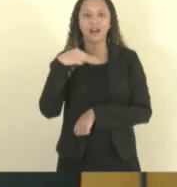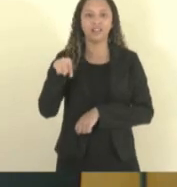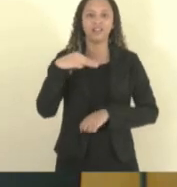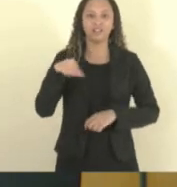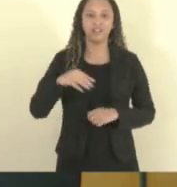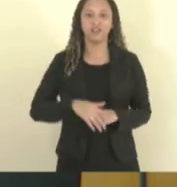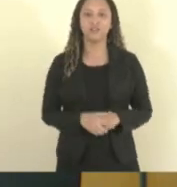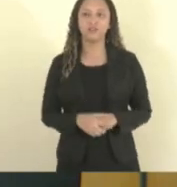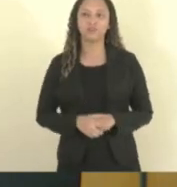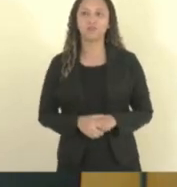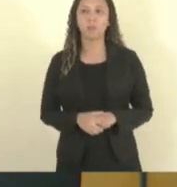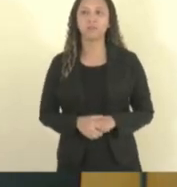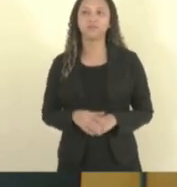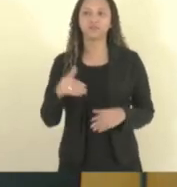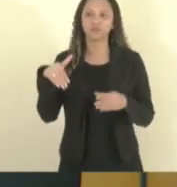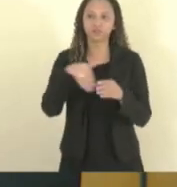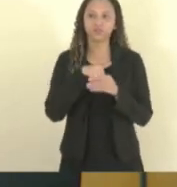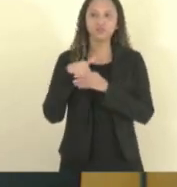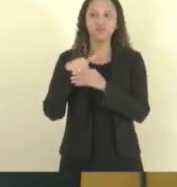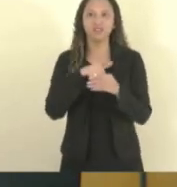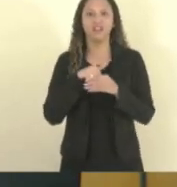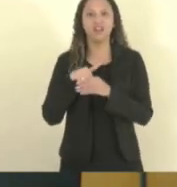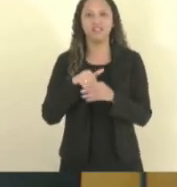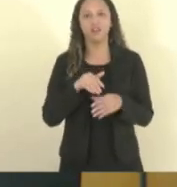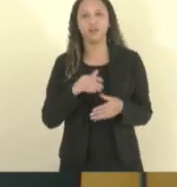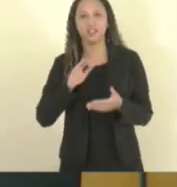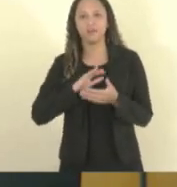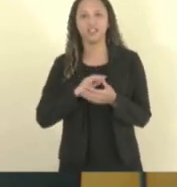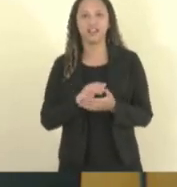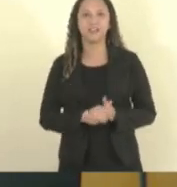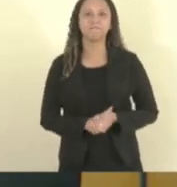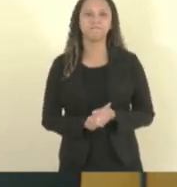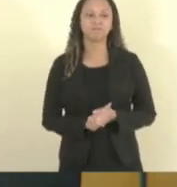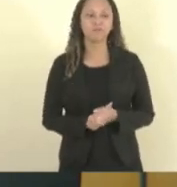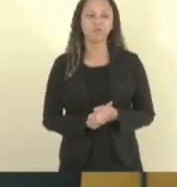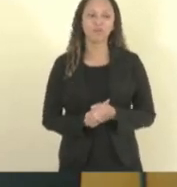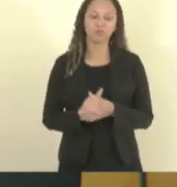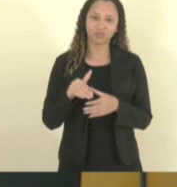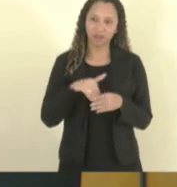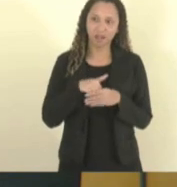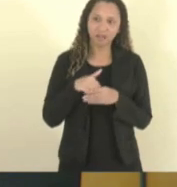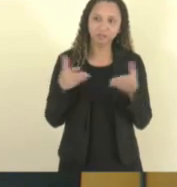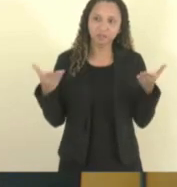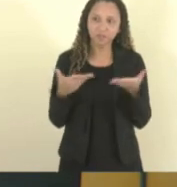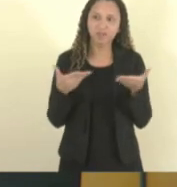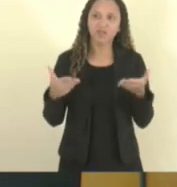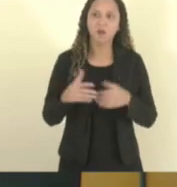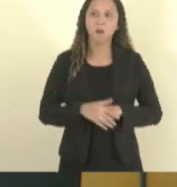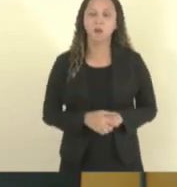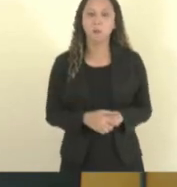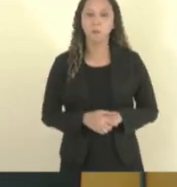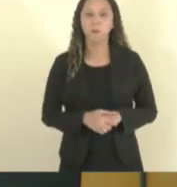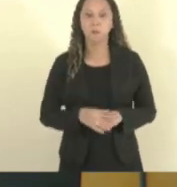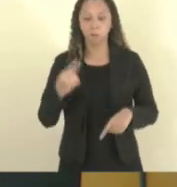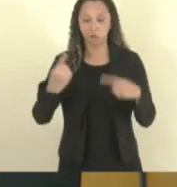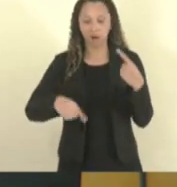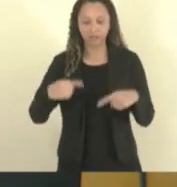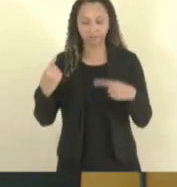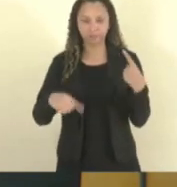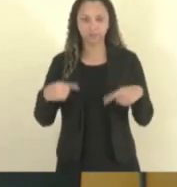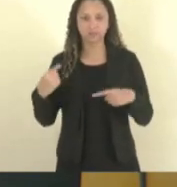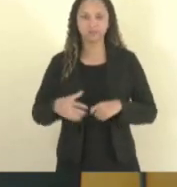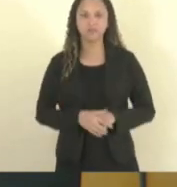em votação essa deliberação. Votação, não. Em discussão.